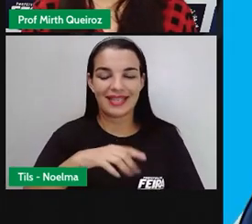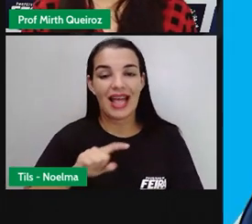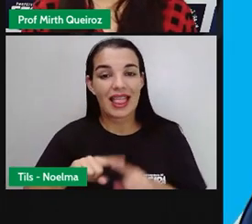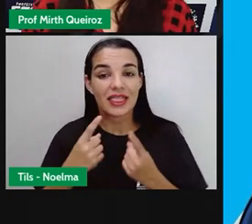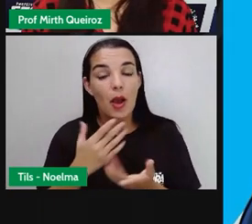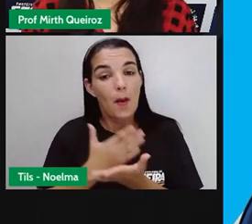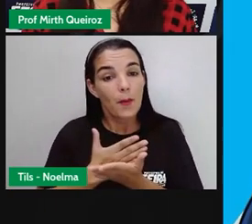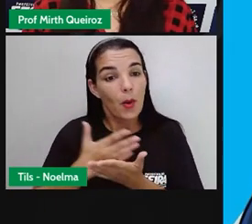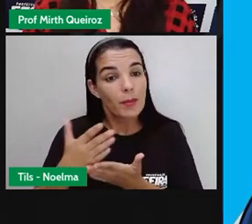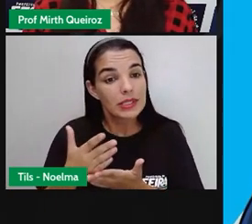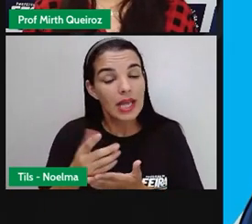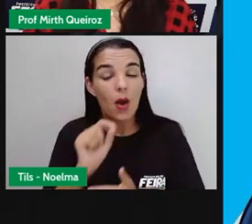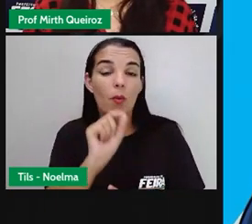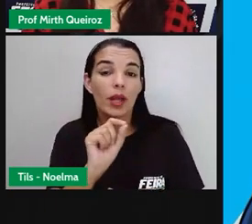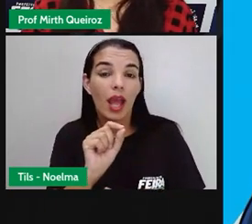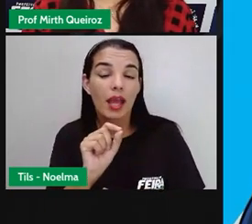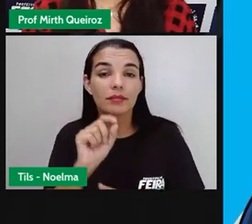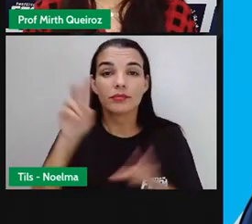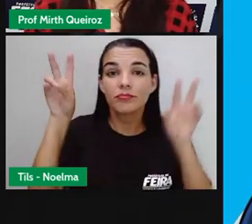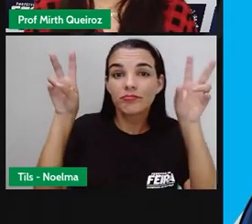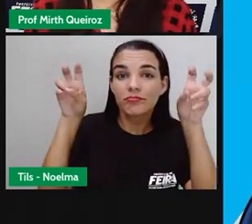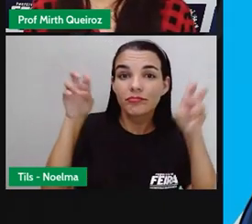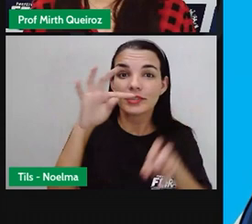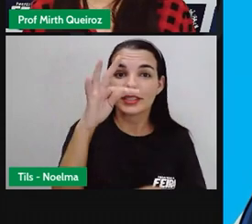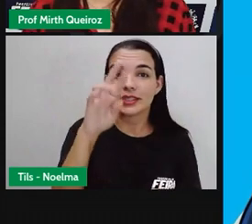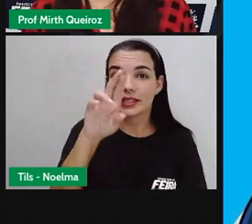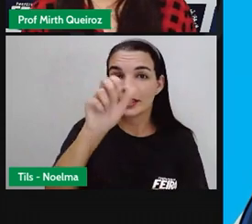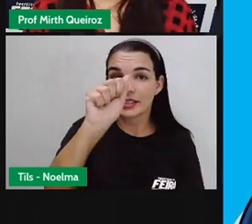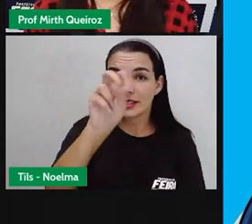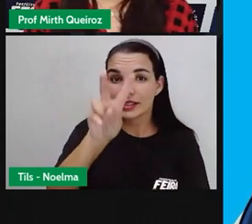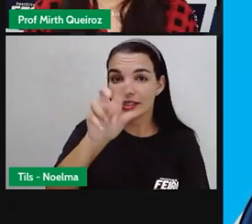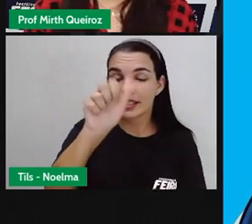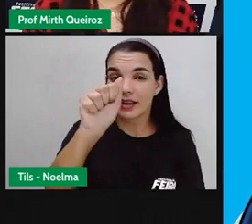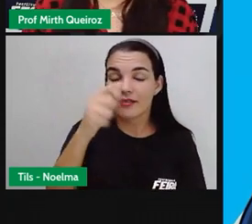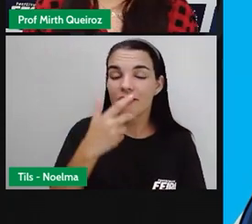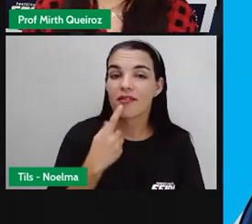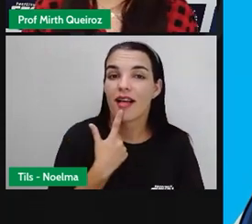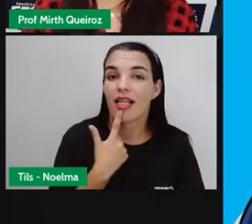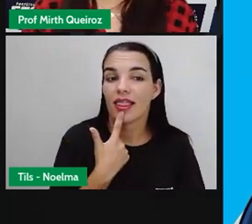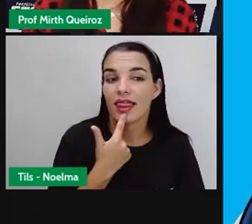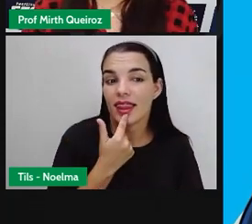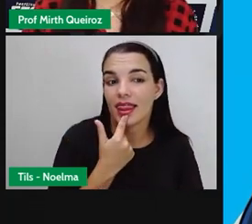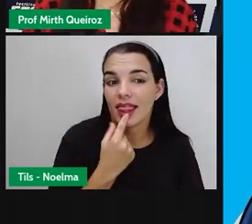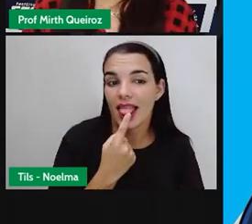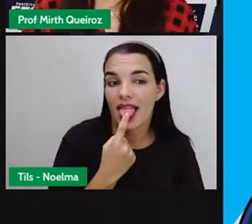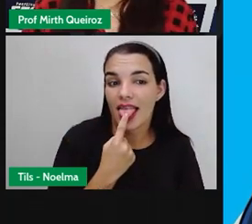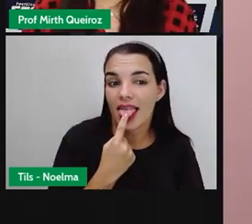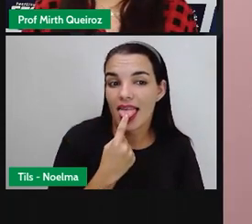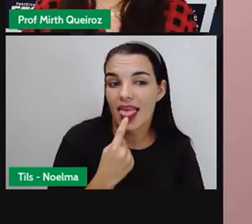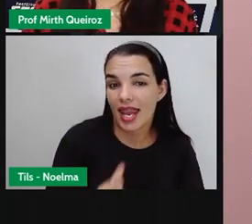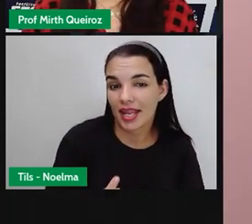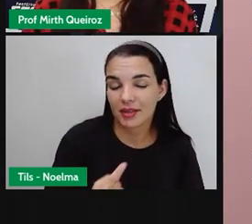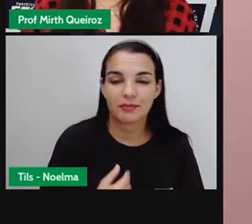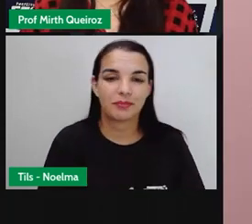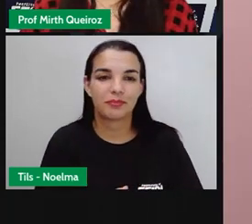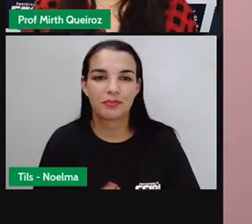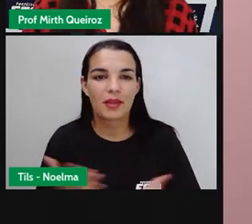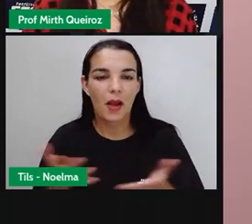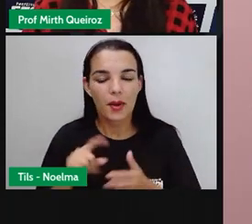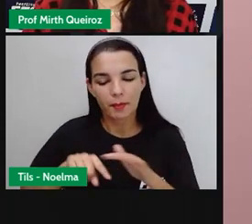falaremos de travas línguas, né? Que a gente já estudou sobre trava-línguas e vamos aprofundar um pouquinho mais.